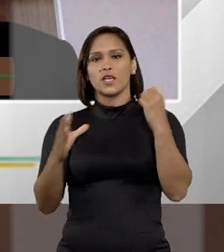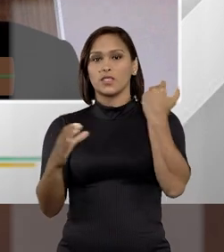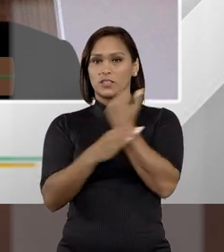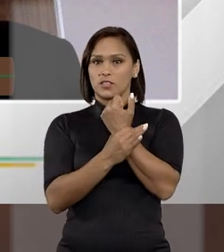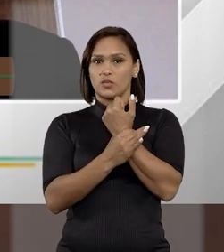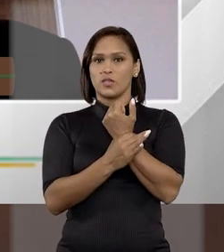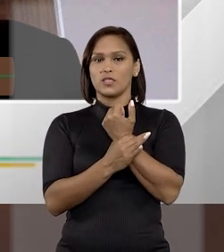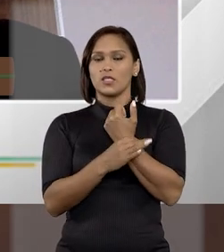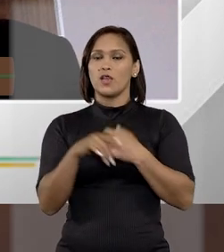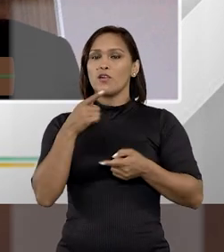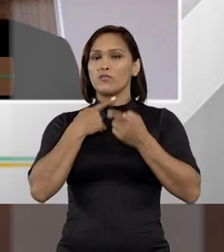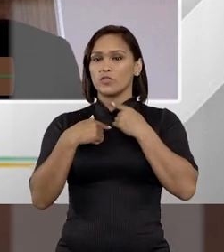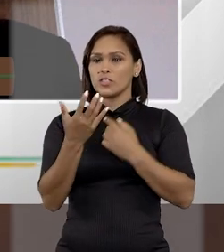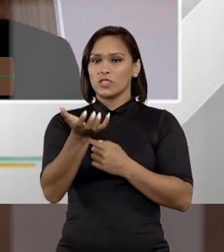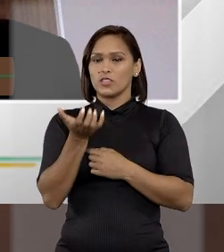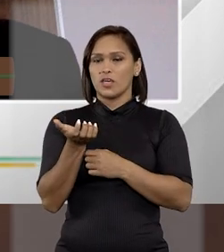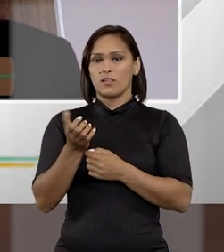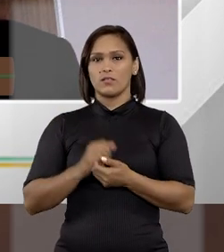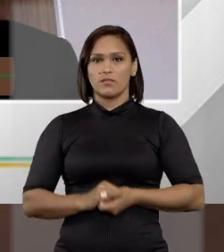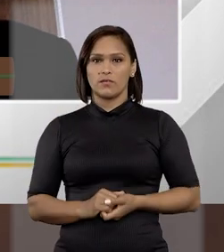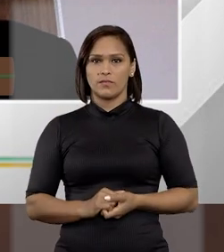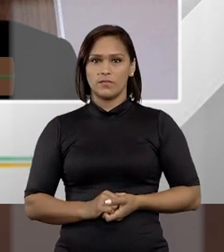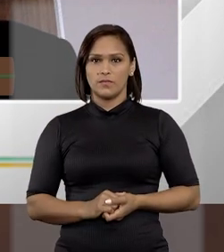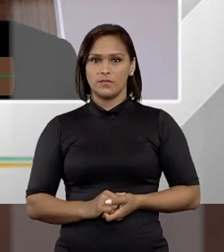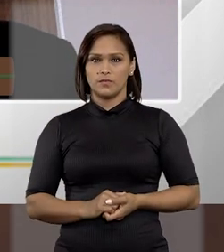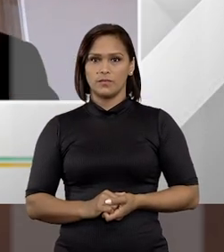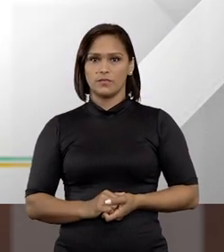segurança que ela tanto almeja, que ela tanto busca.